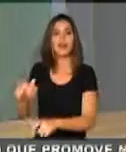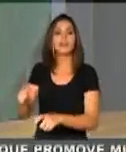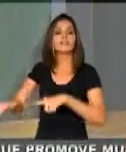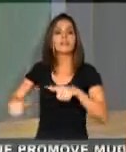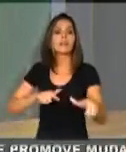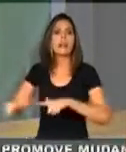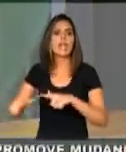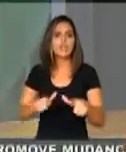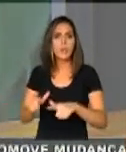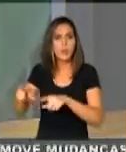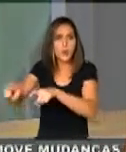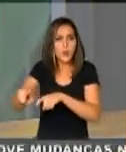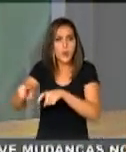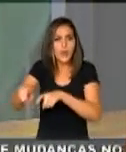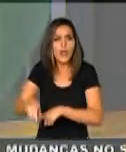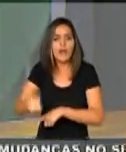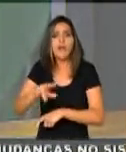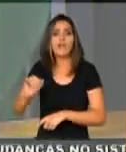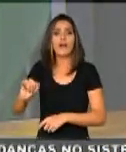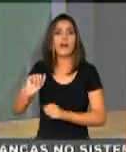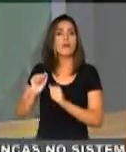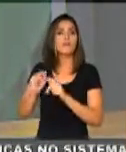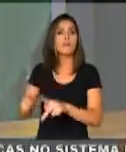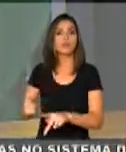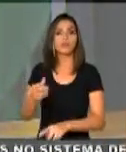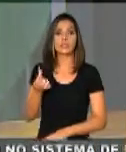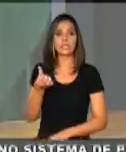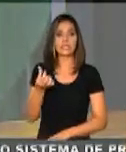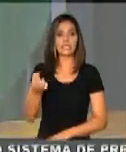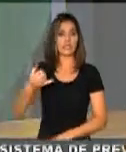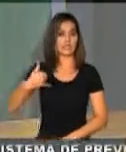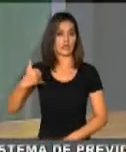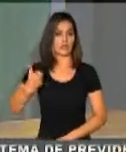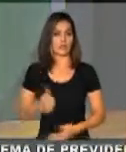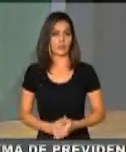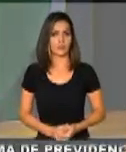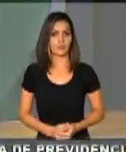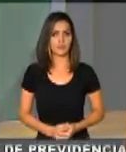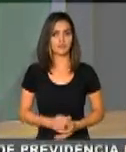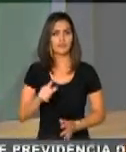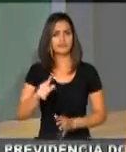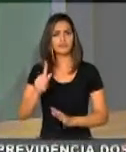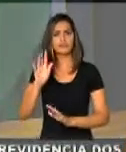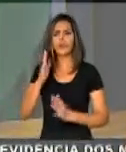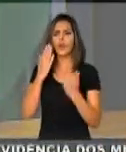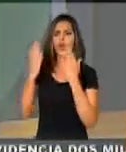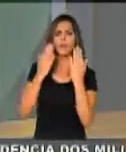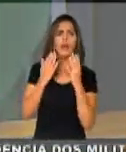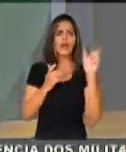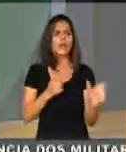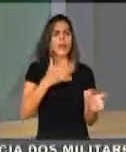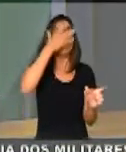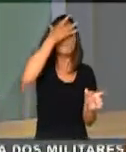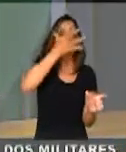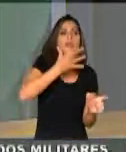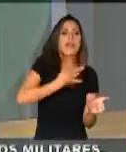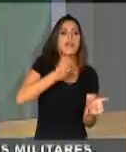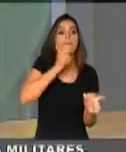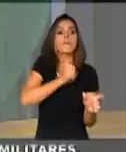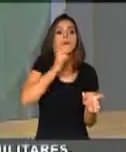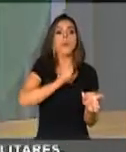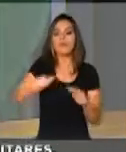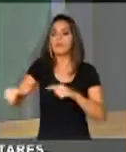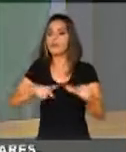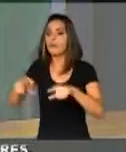e terão que trabalhar 20 anos. Meus amigos, comparem o aspecto, a pele de uma mulher que trabalha no campo